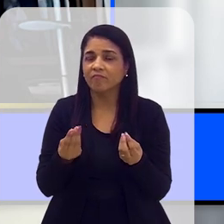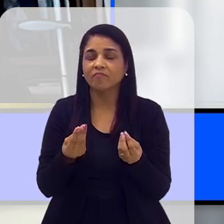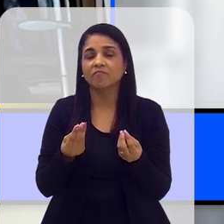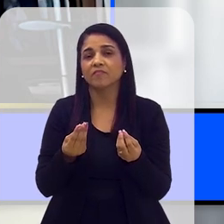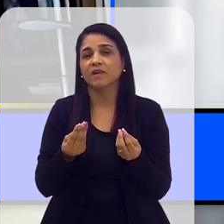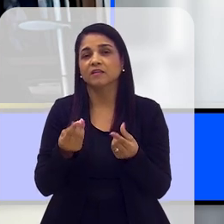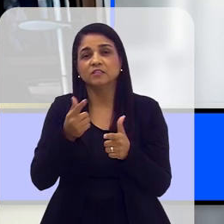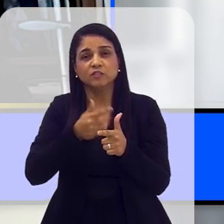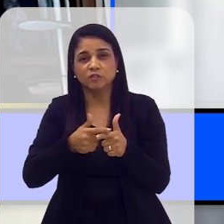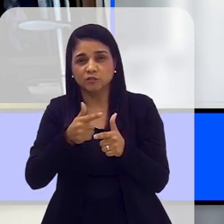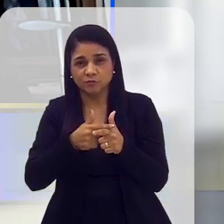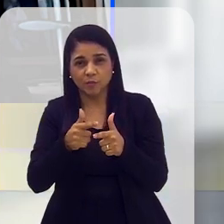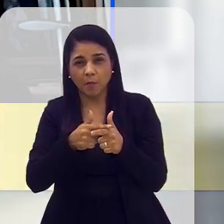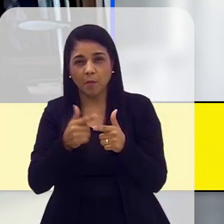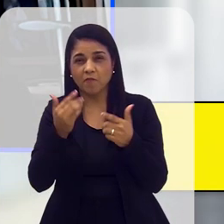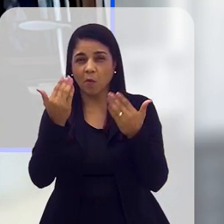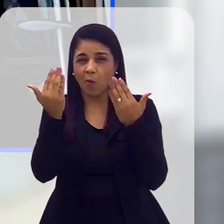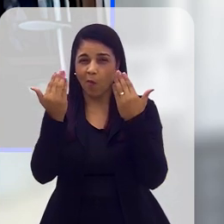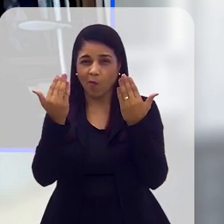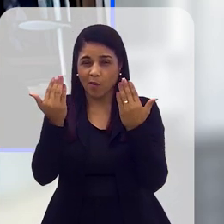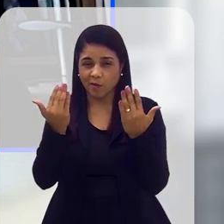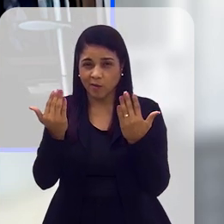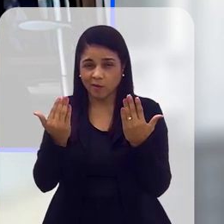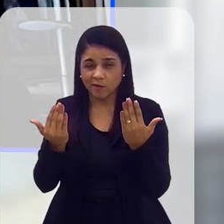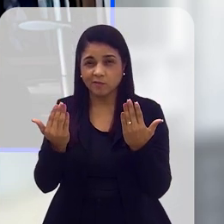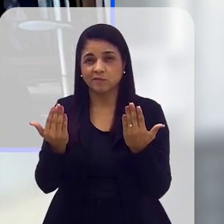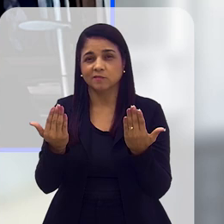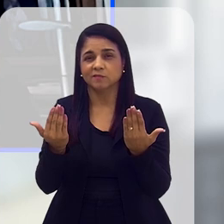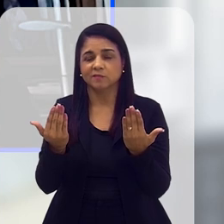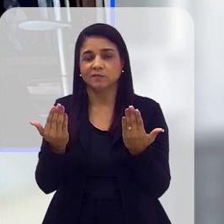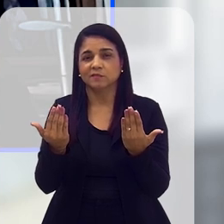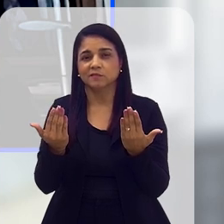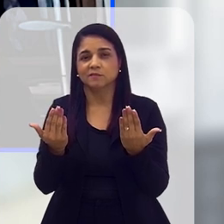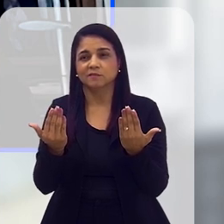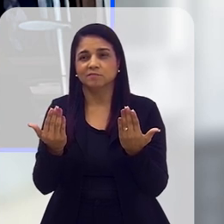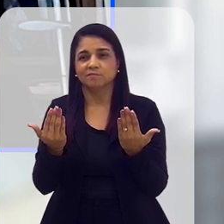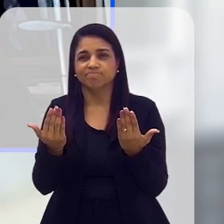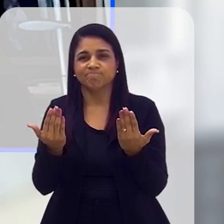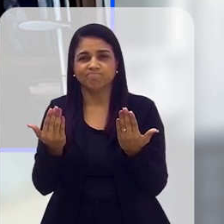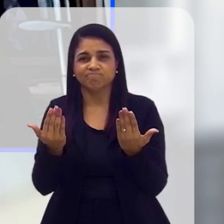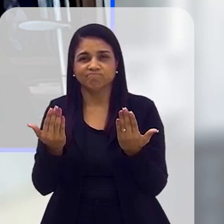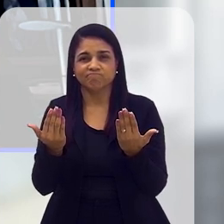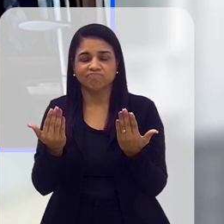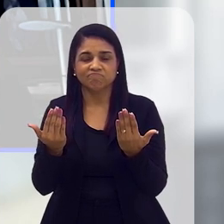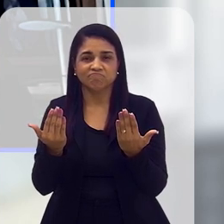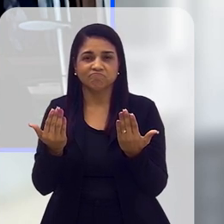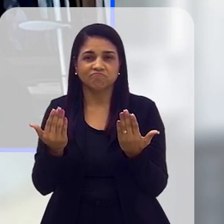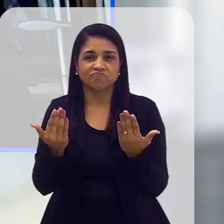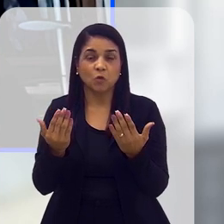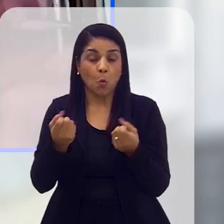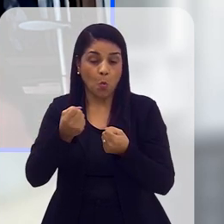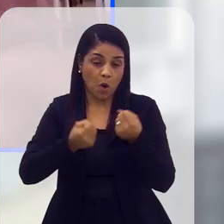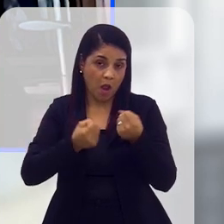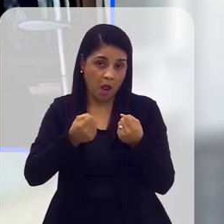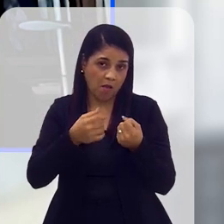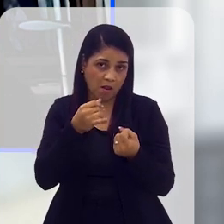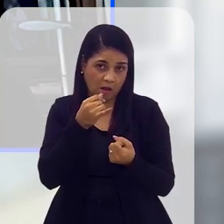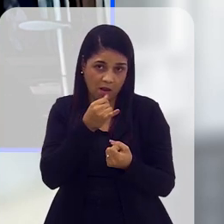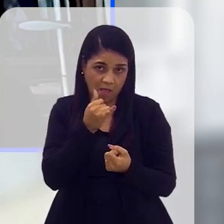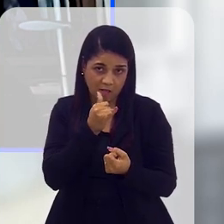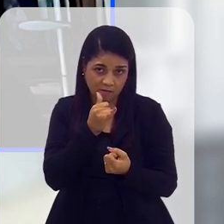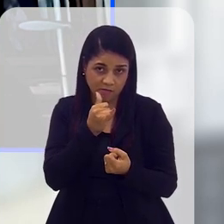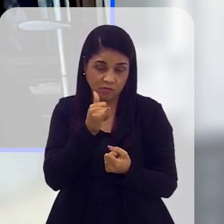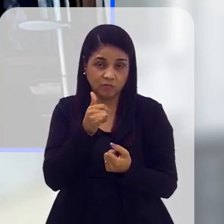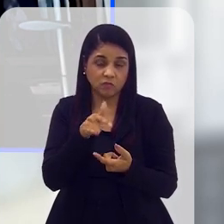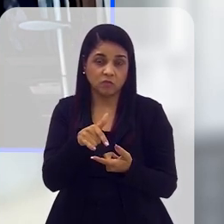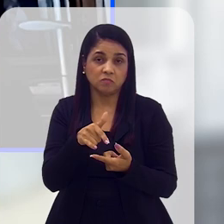Veja, essas questões, eu acho que nós devemos comparar de uma maneira muito sem qualquer advertência, o carro elétrico com